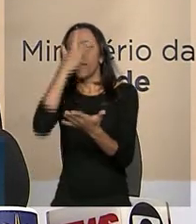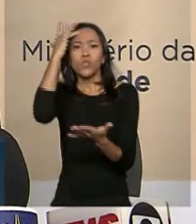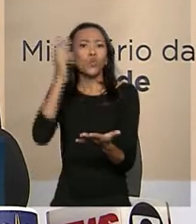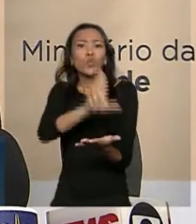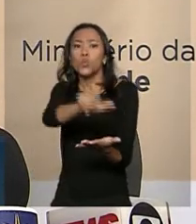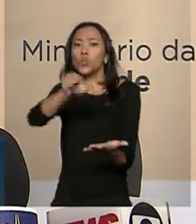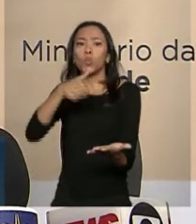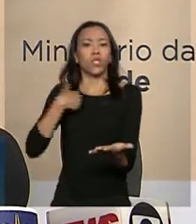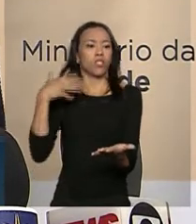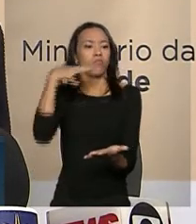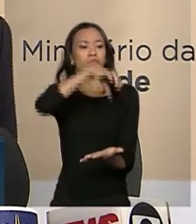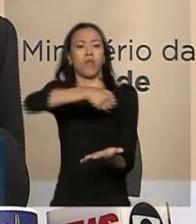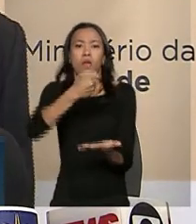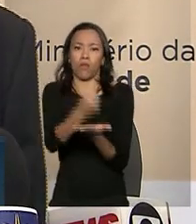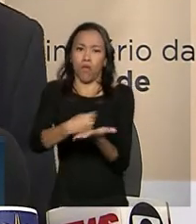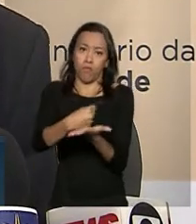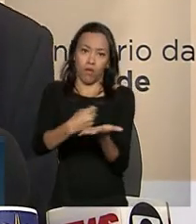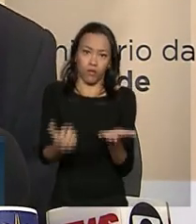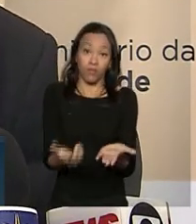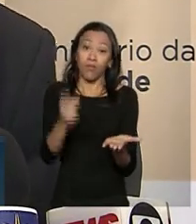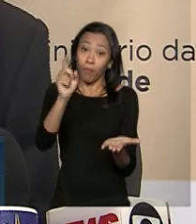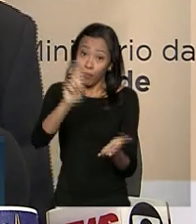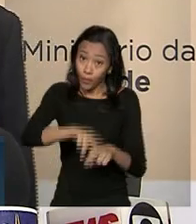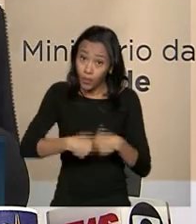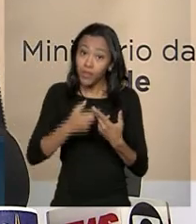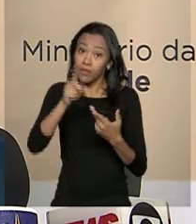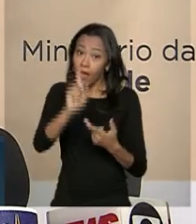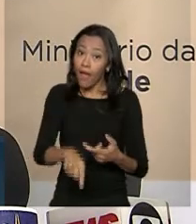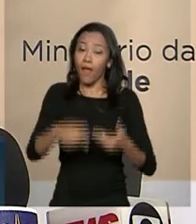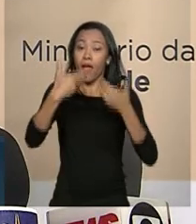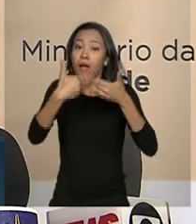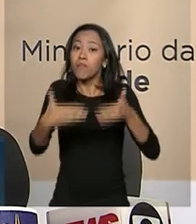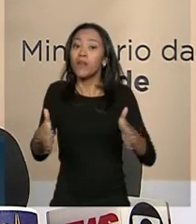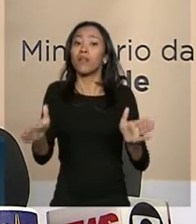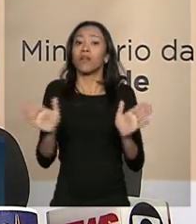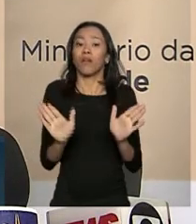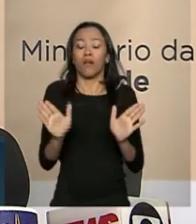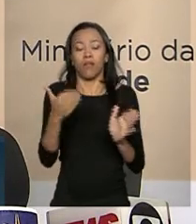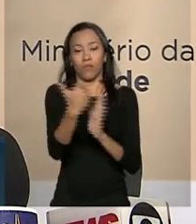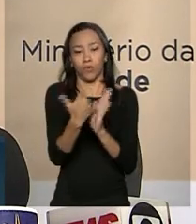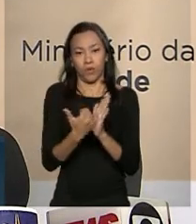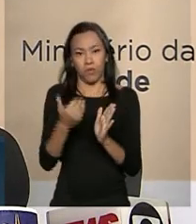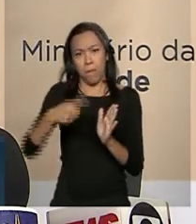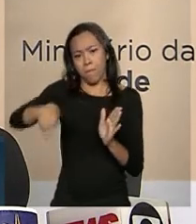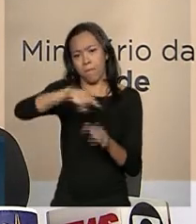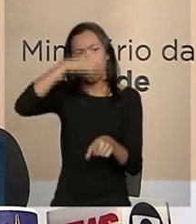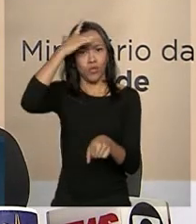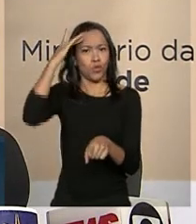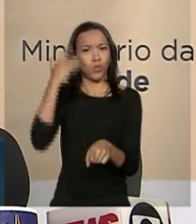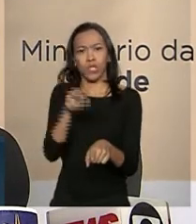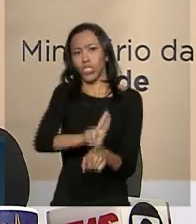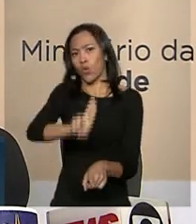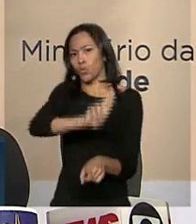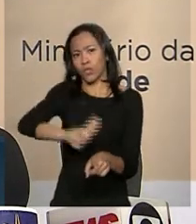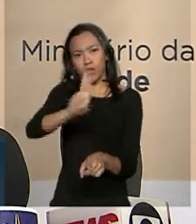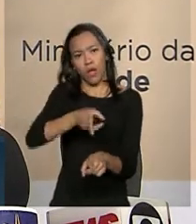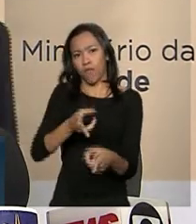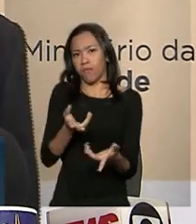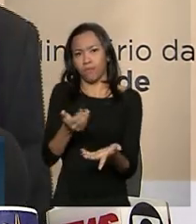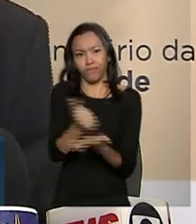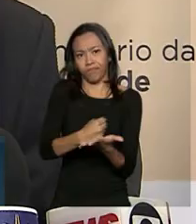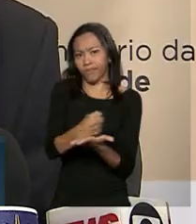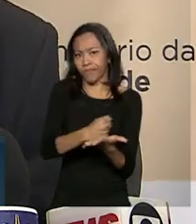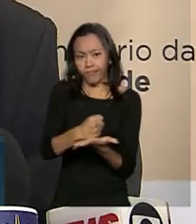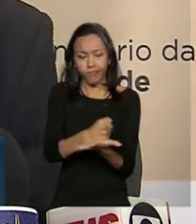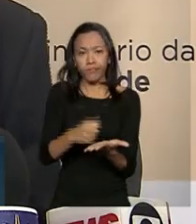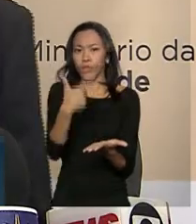Farmácia Popular. Então mostra claramente uma ampliação da cobertura da população. Pessoas que não faziam uso contínuo e não